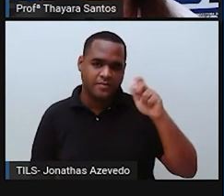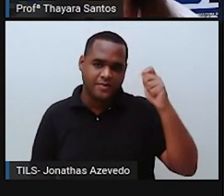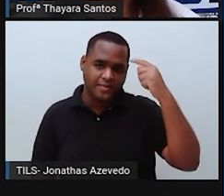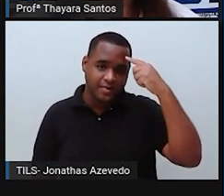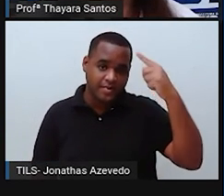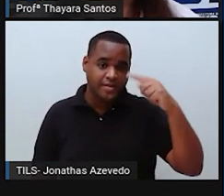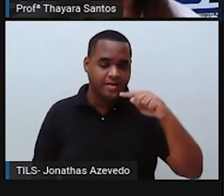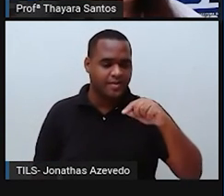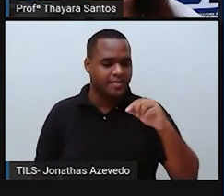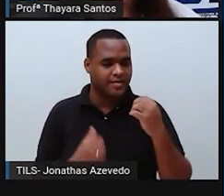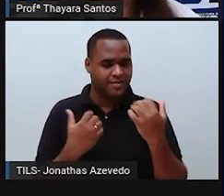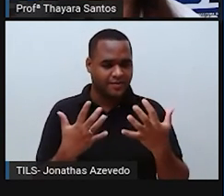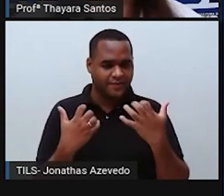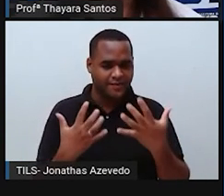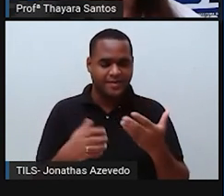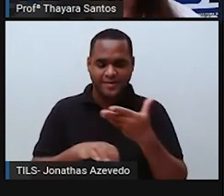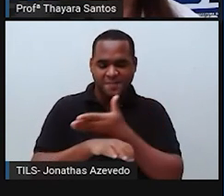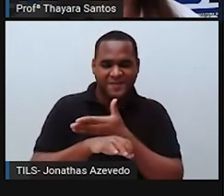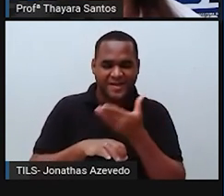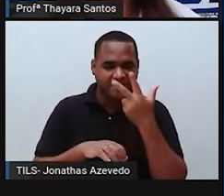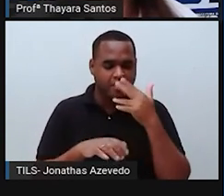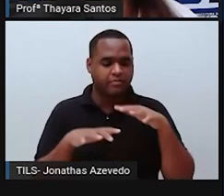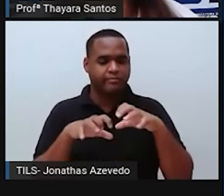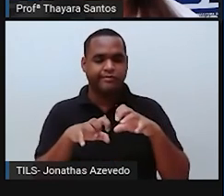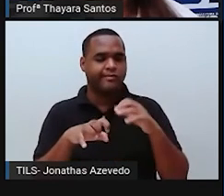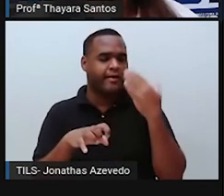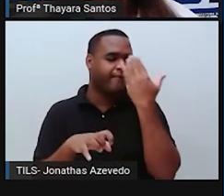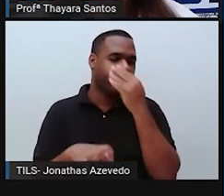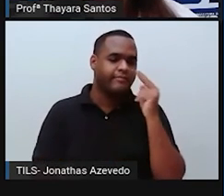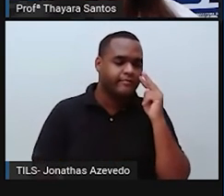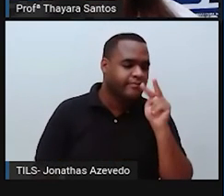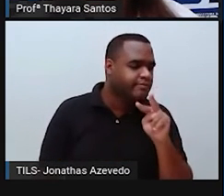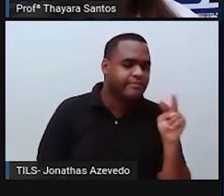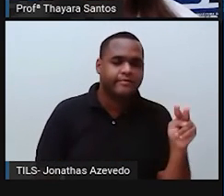branca, justamente porque ele é seco, né? A gente olha, ele é seco.